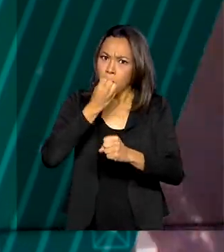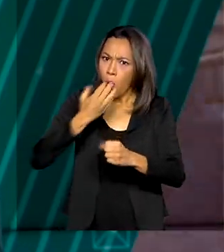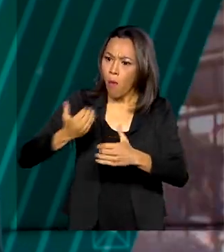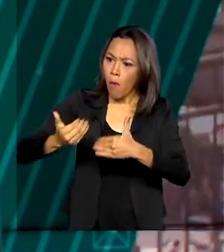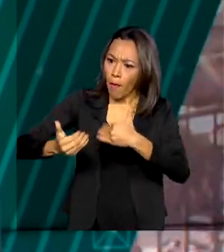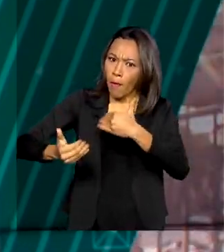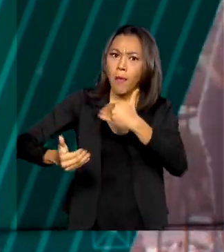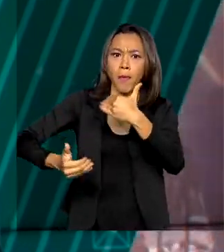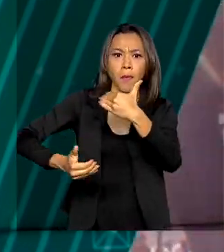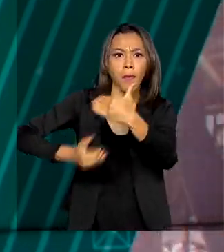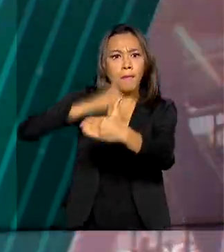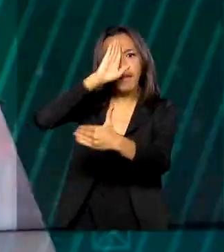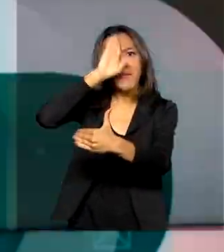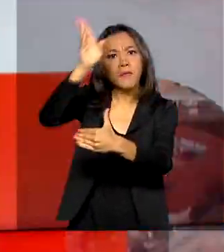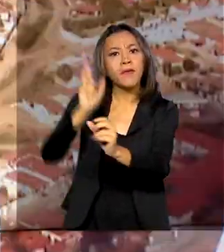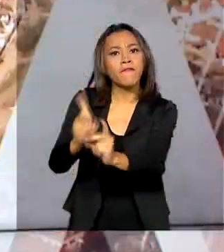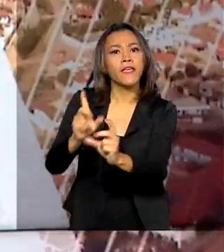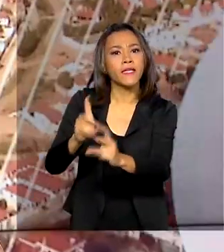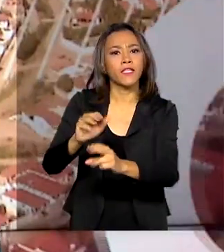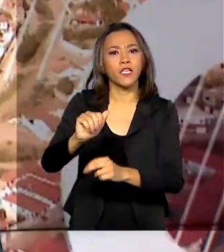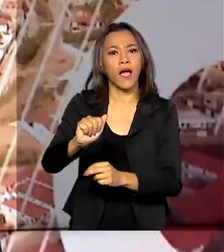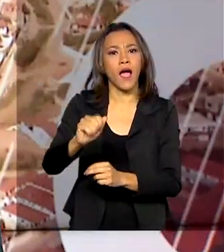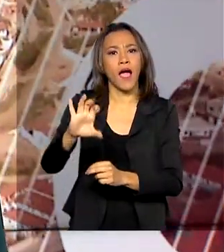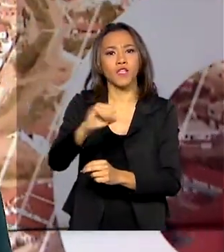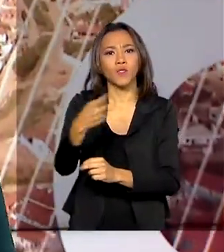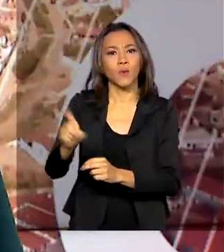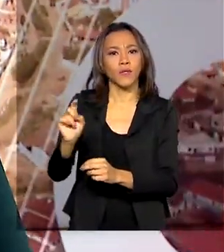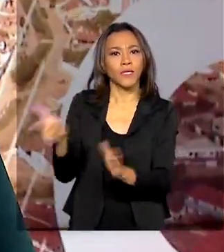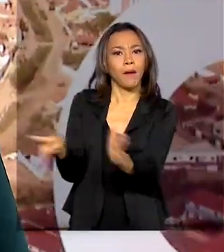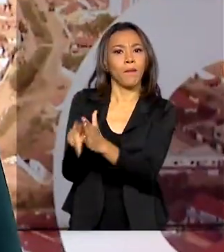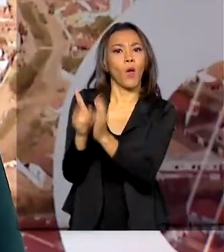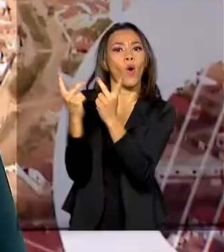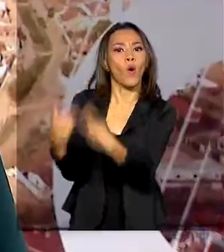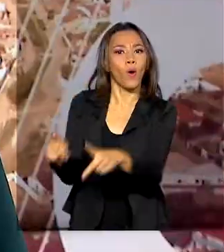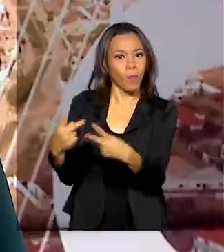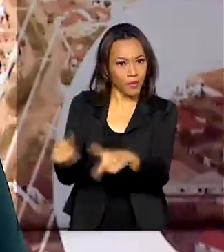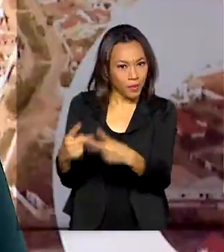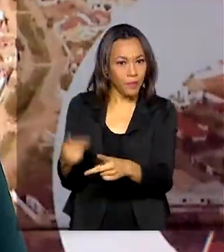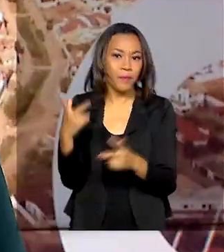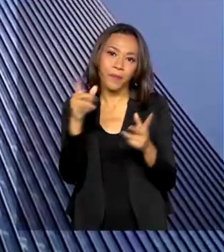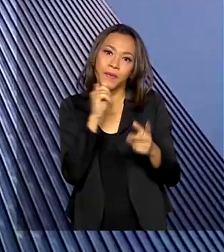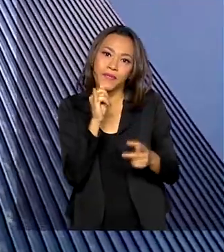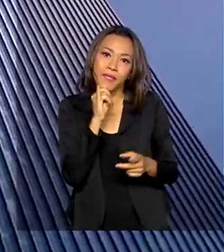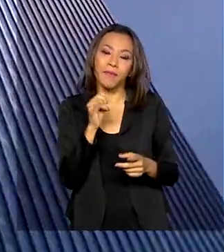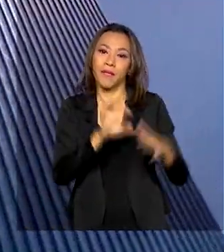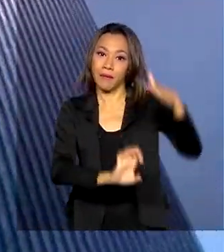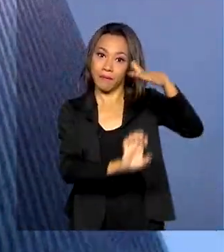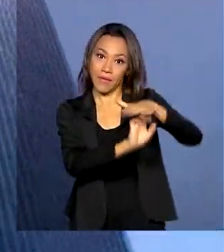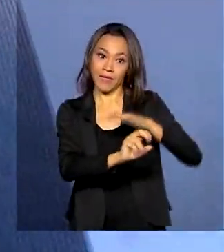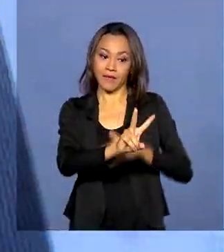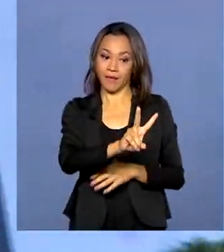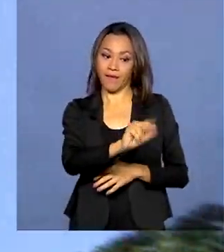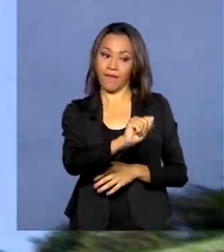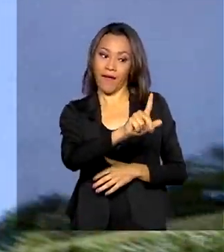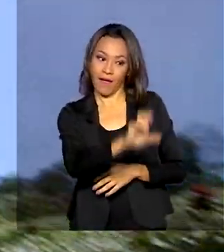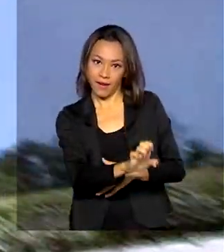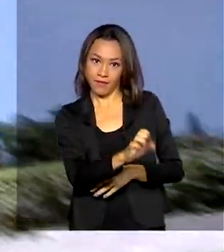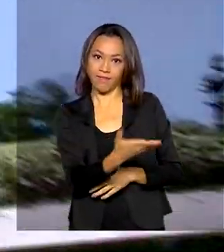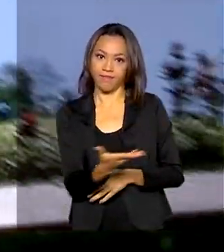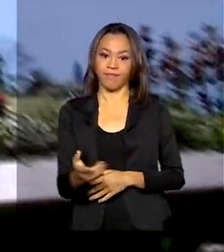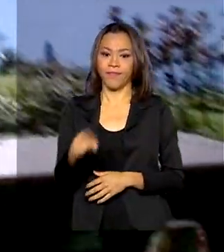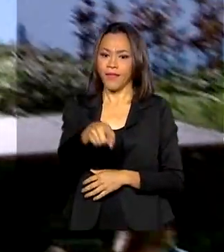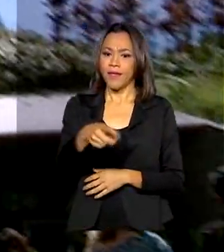principalmente da venda de ações que pertenciam ao banco, como as da empresa Vale. Essas vendas